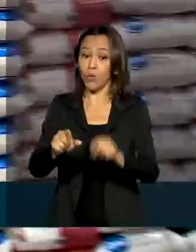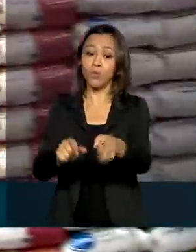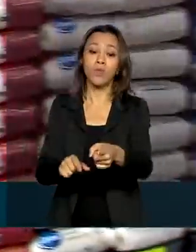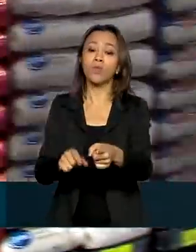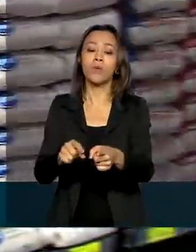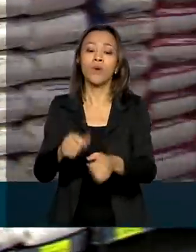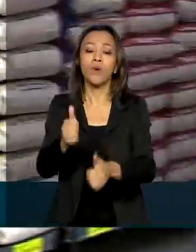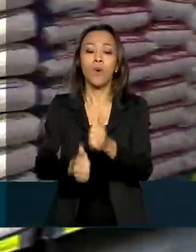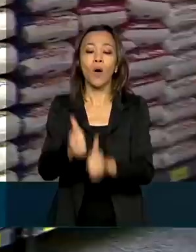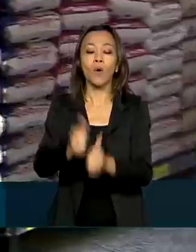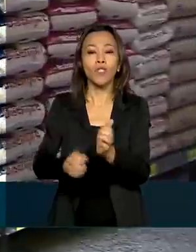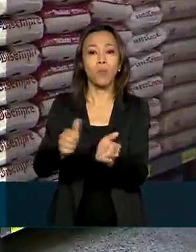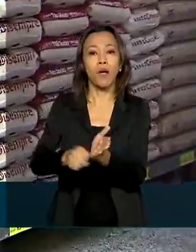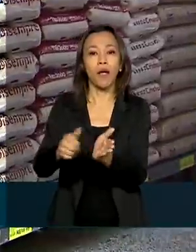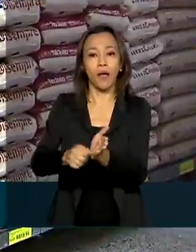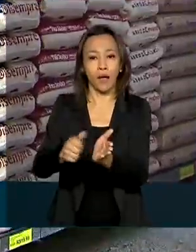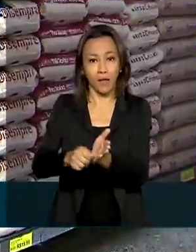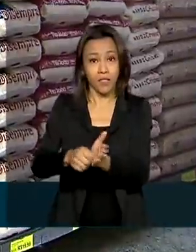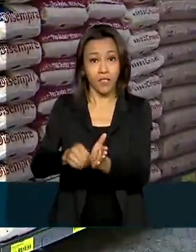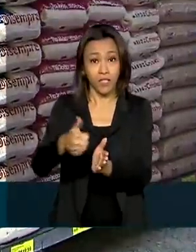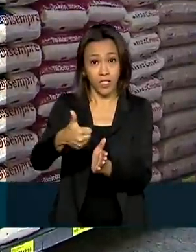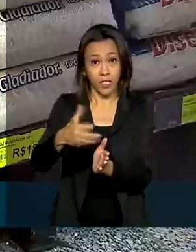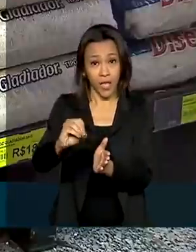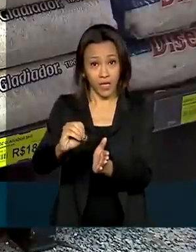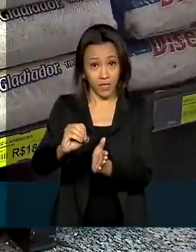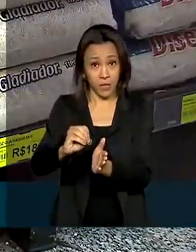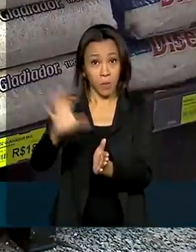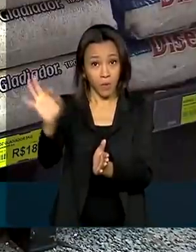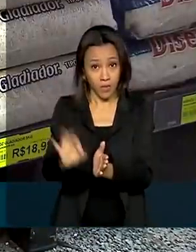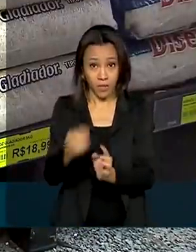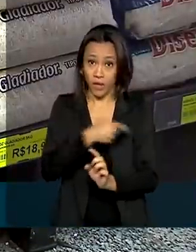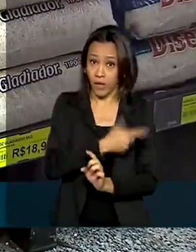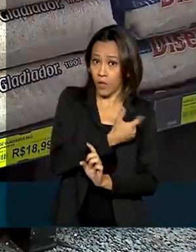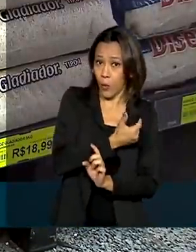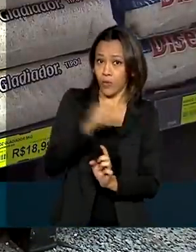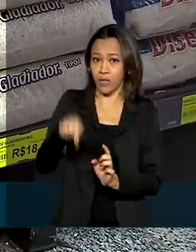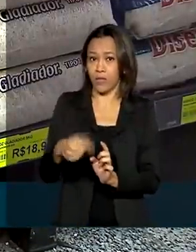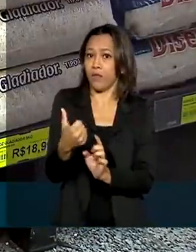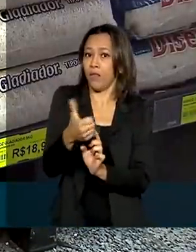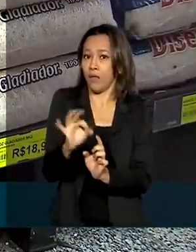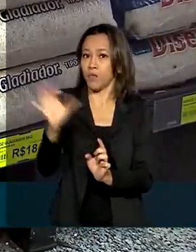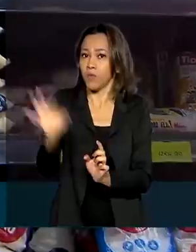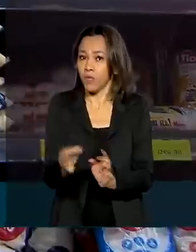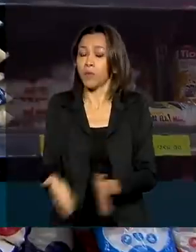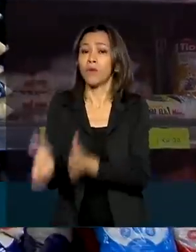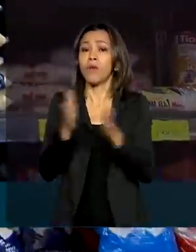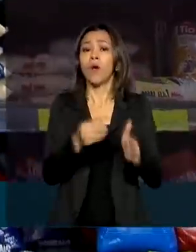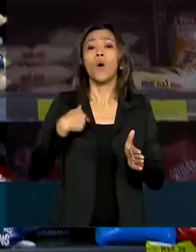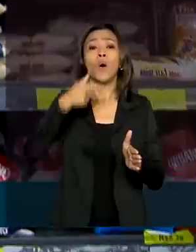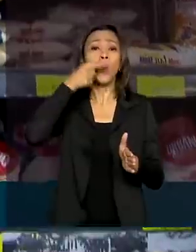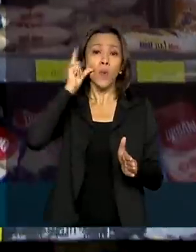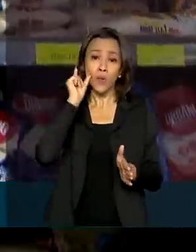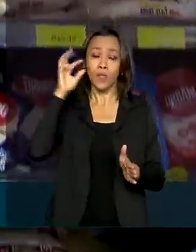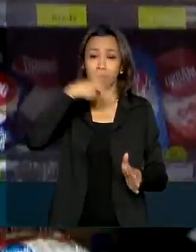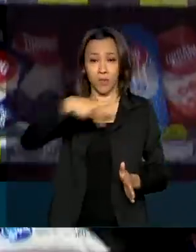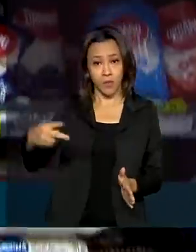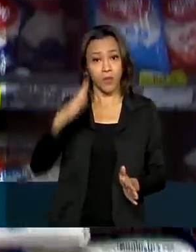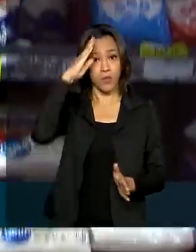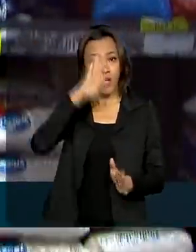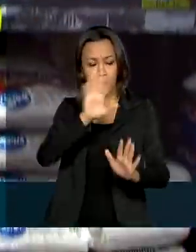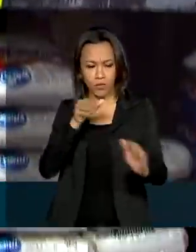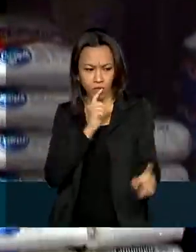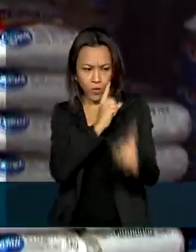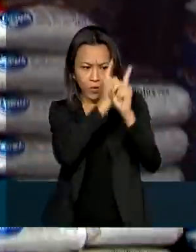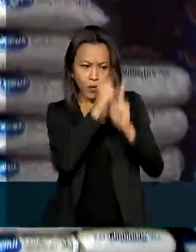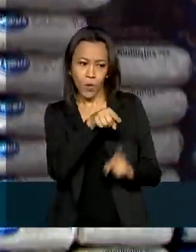tinha uma alíquota de 10%. Ontem, o presidente Jair Bolsonaro se encontrou com o presidente da Associação Brasileira dos Supermercados, o